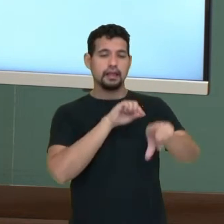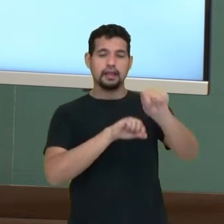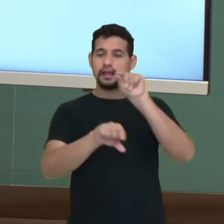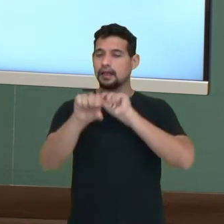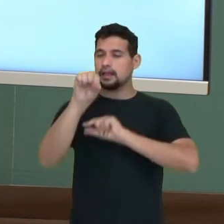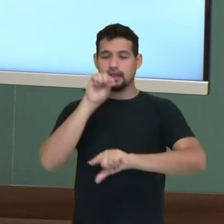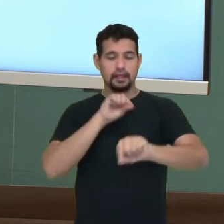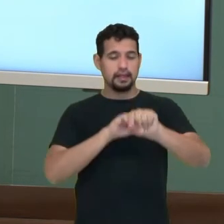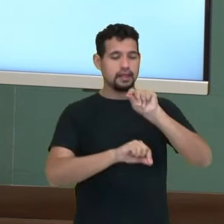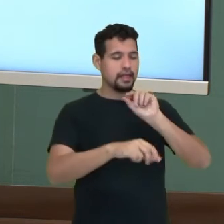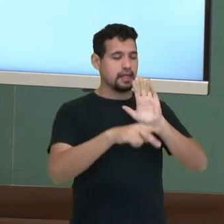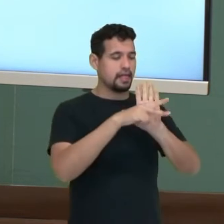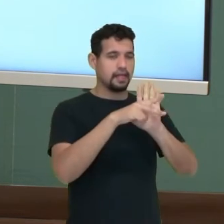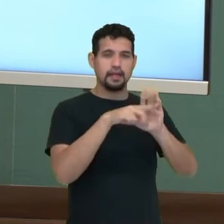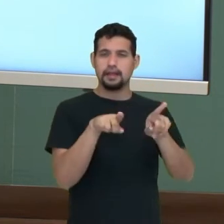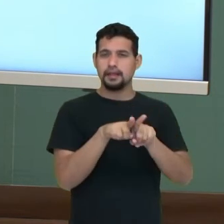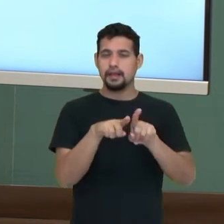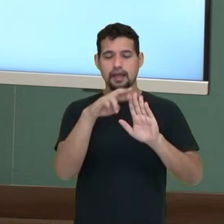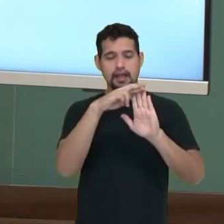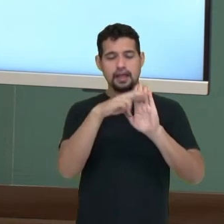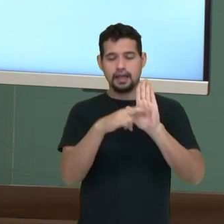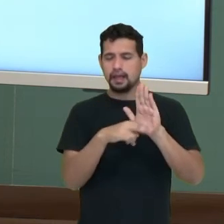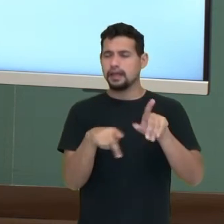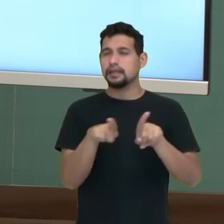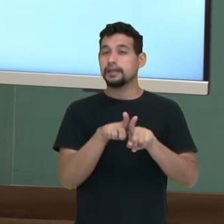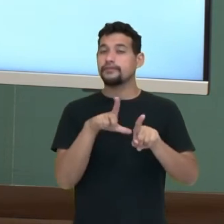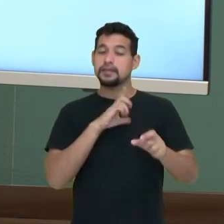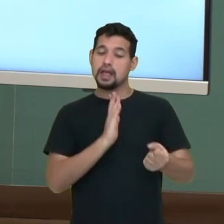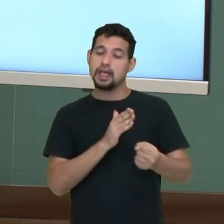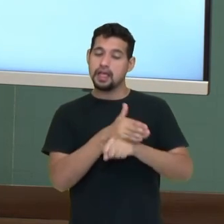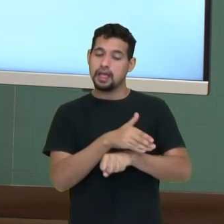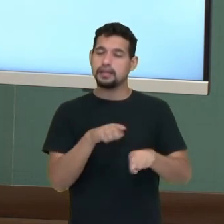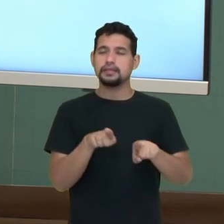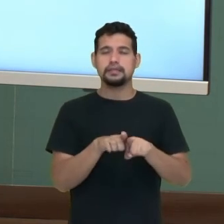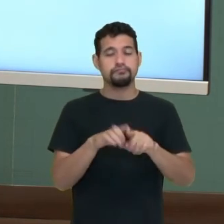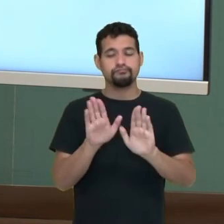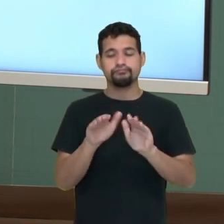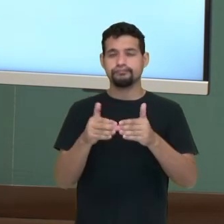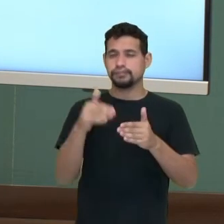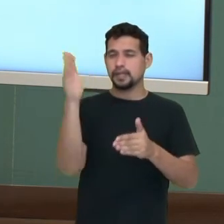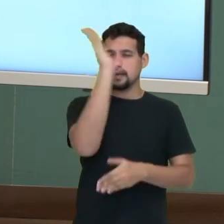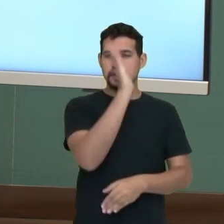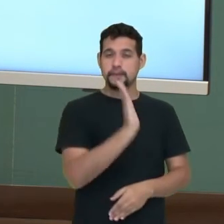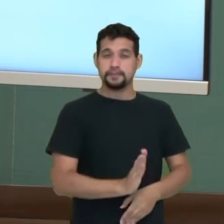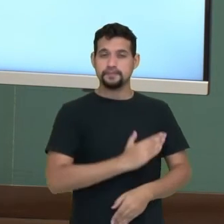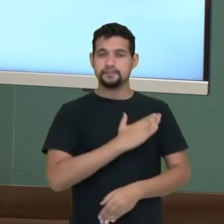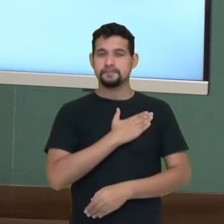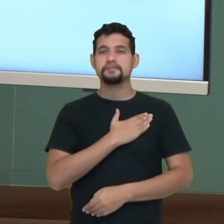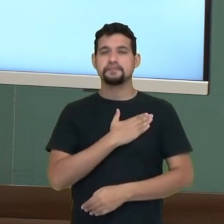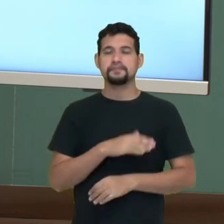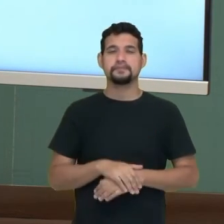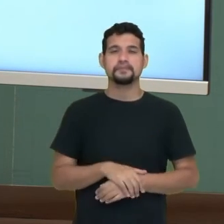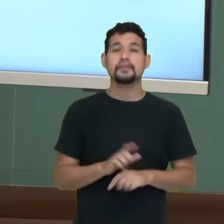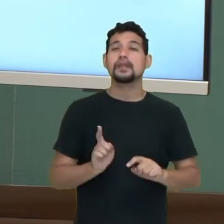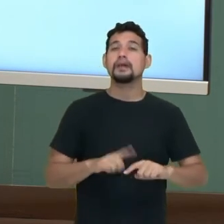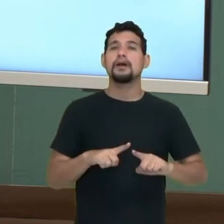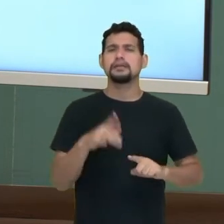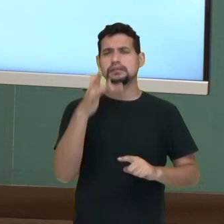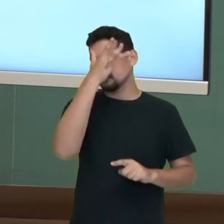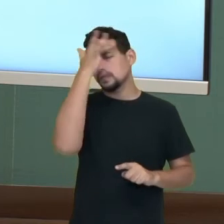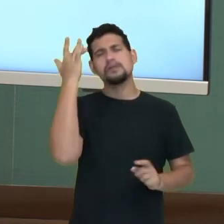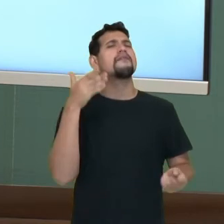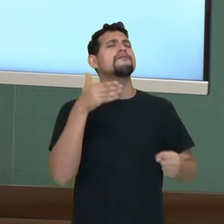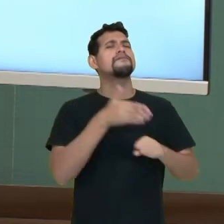próprios com as suas regras para que você ingresse nas Forças Armadas do Brasil. Então, para que o indivíduo